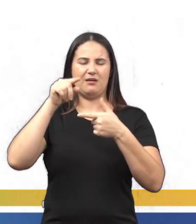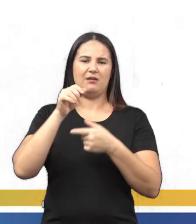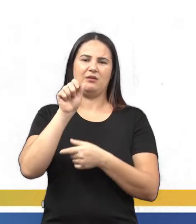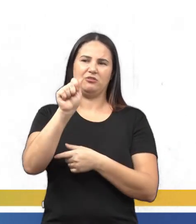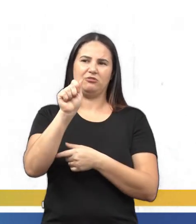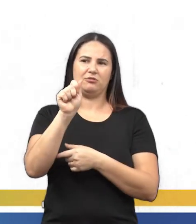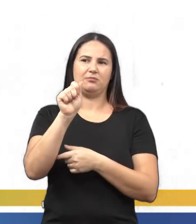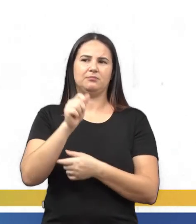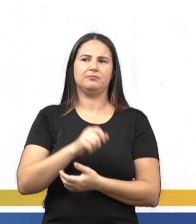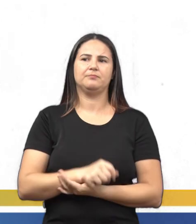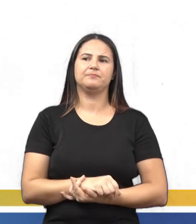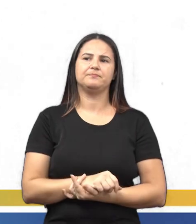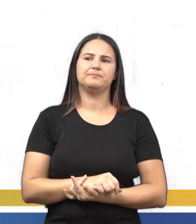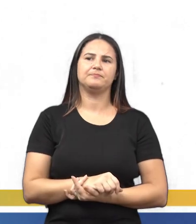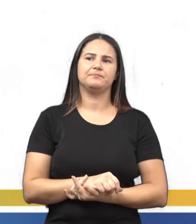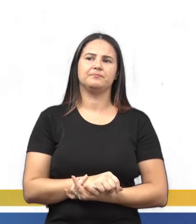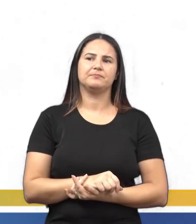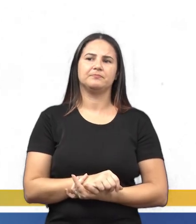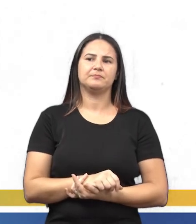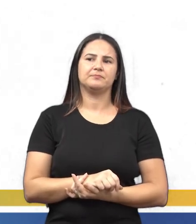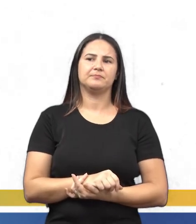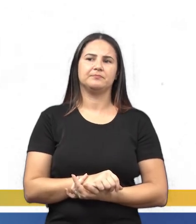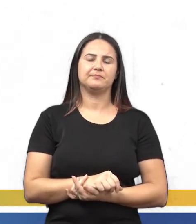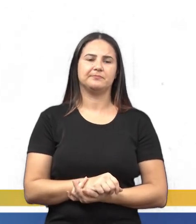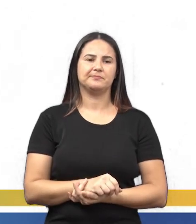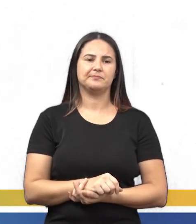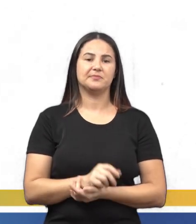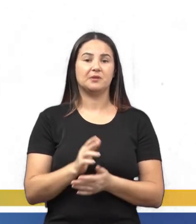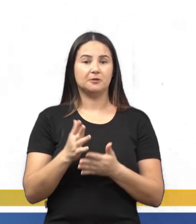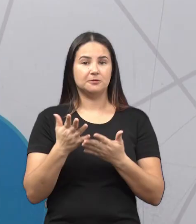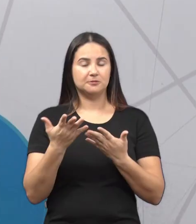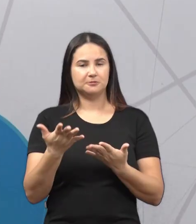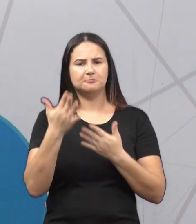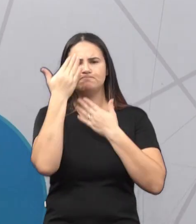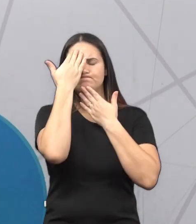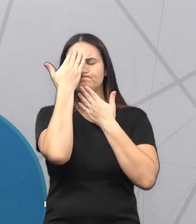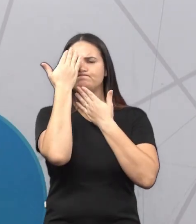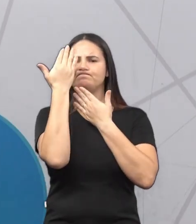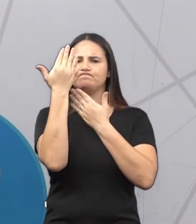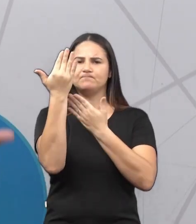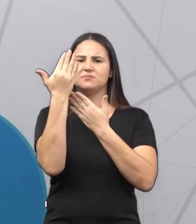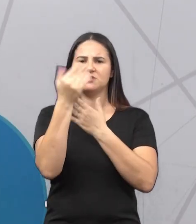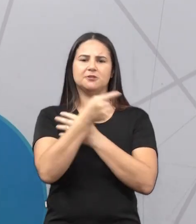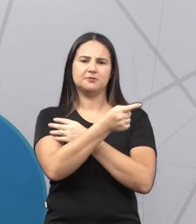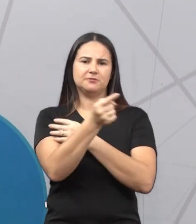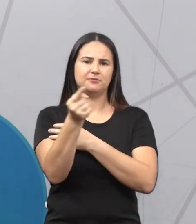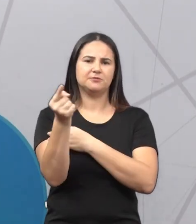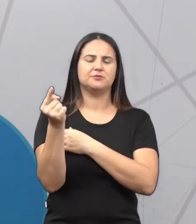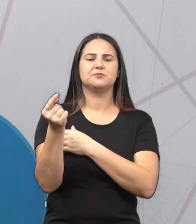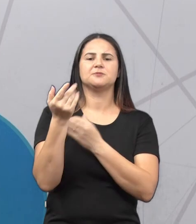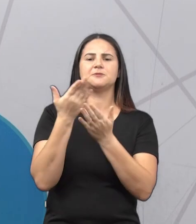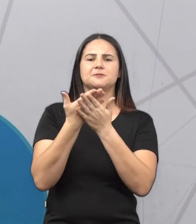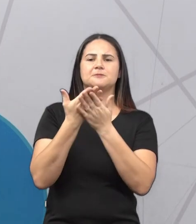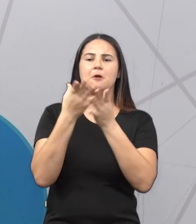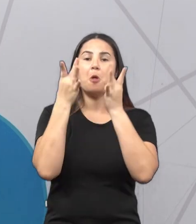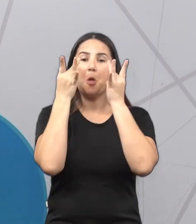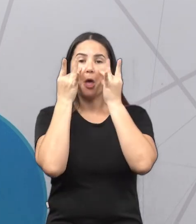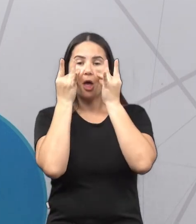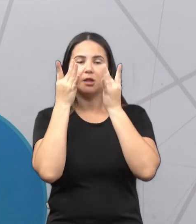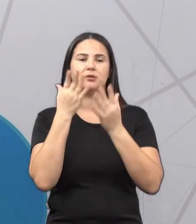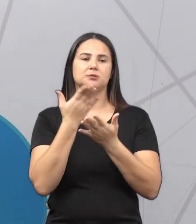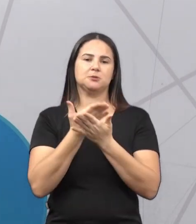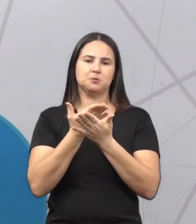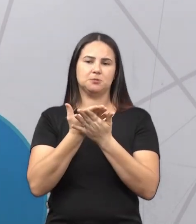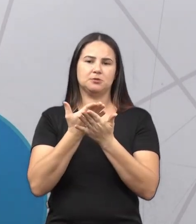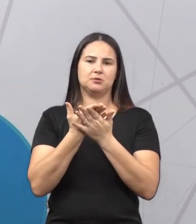e D é A ao quadrado, tá? Então, eu agradeço você até agora ter tido a atenção, ok?